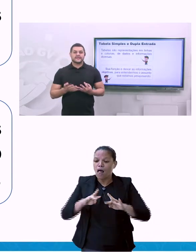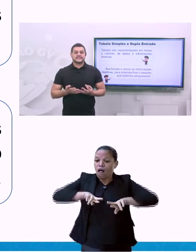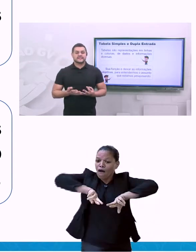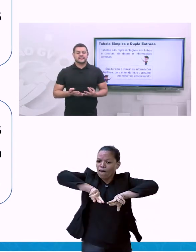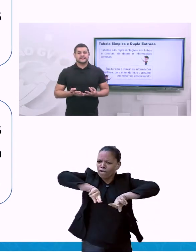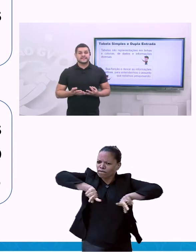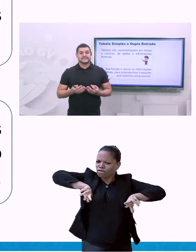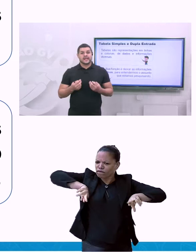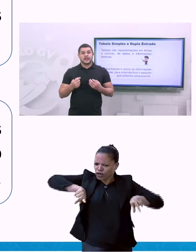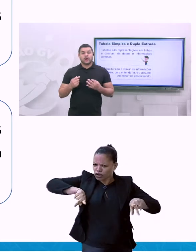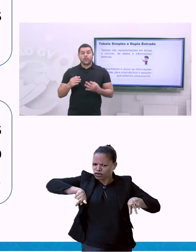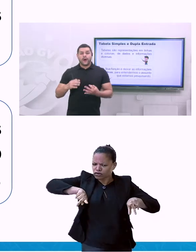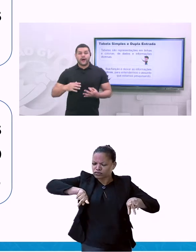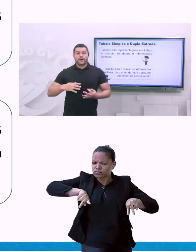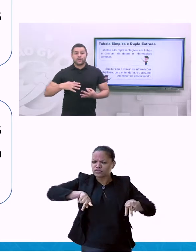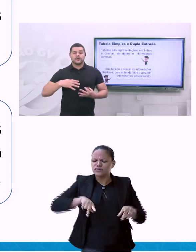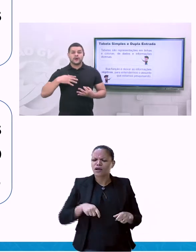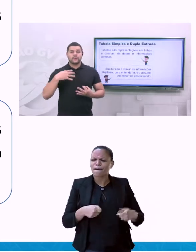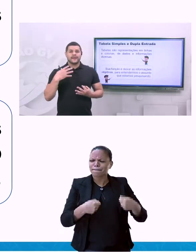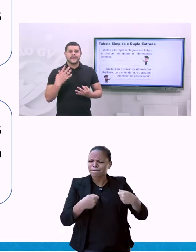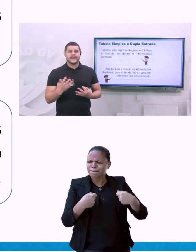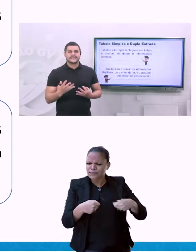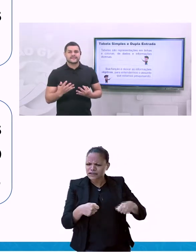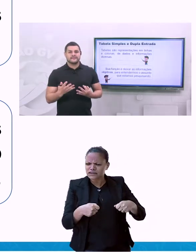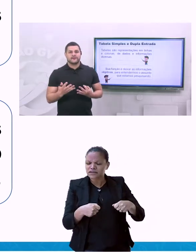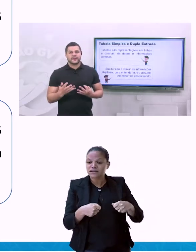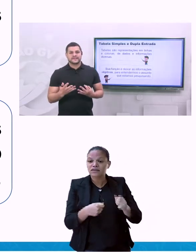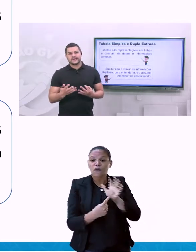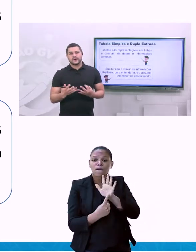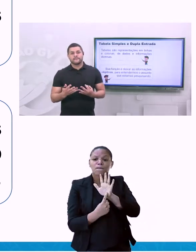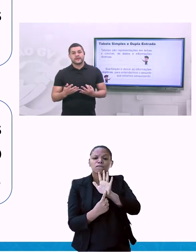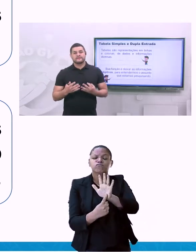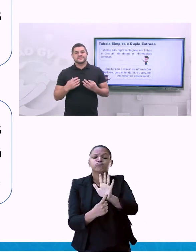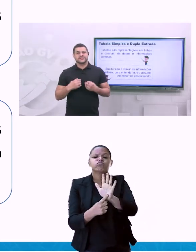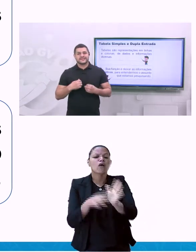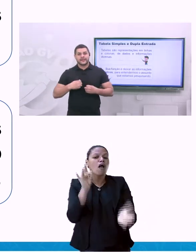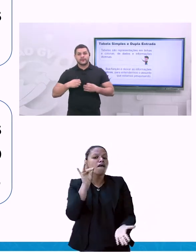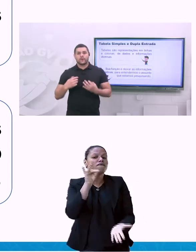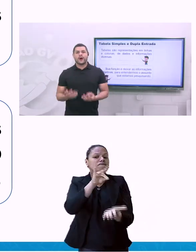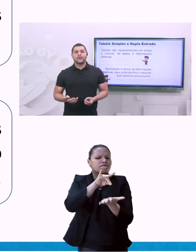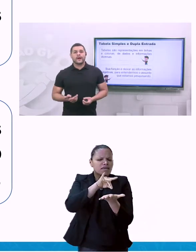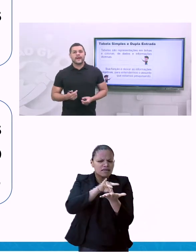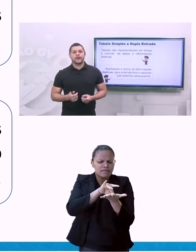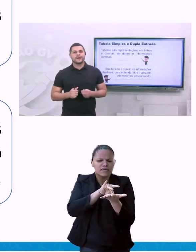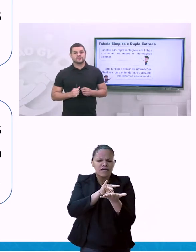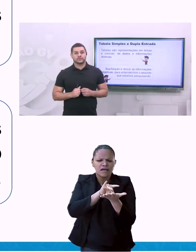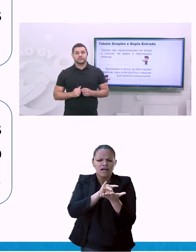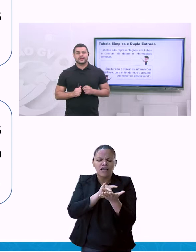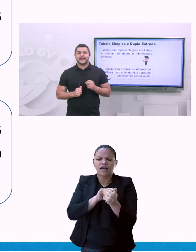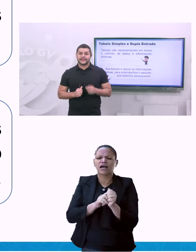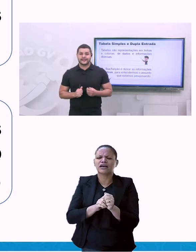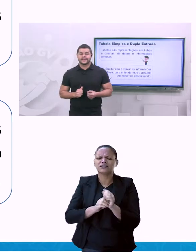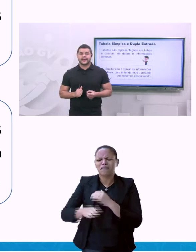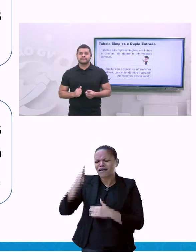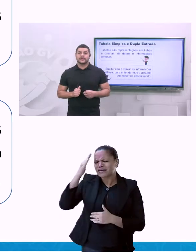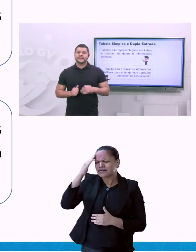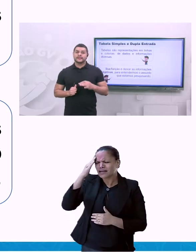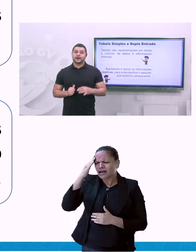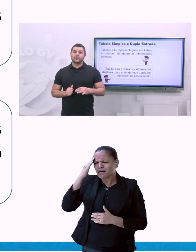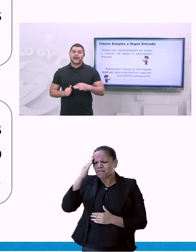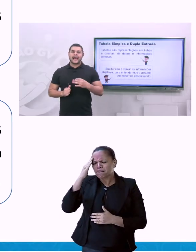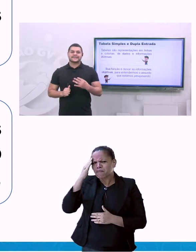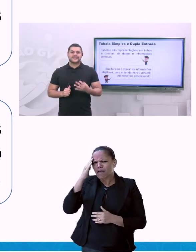verdadeiras, precisas, que quando ao ler essa informação você já sabe qual é o assunto que irá tratar.